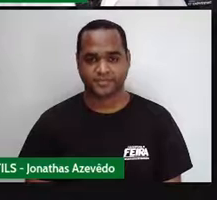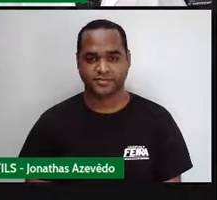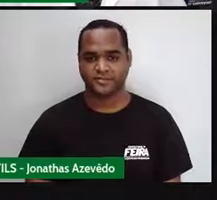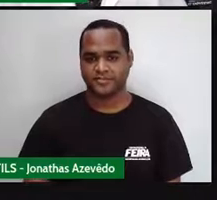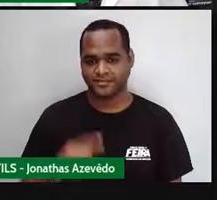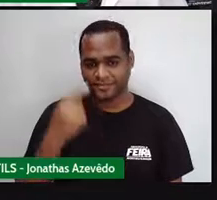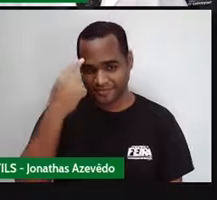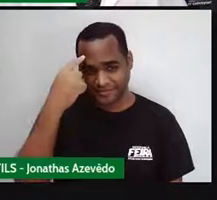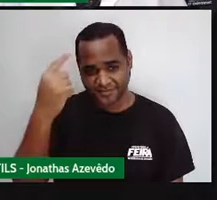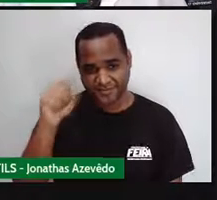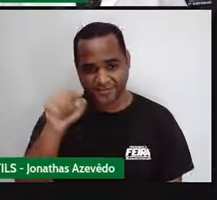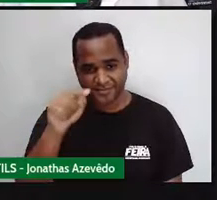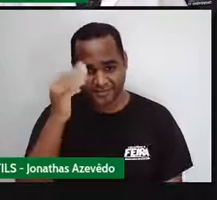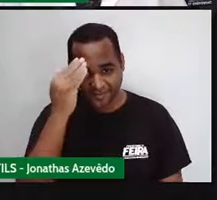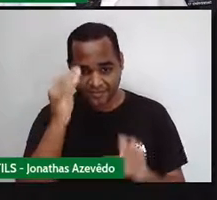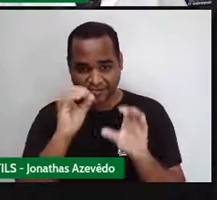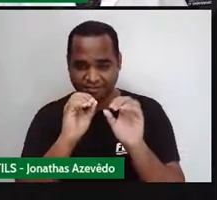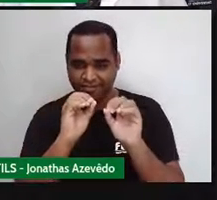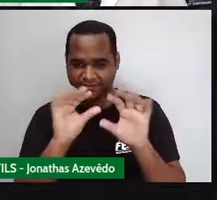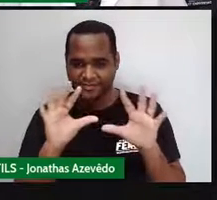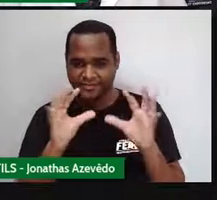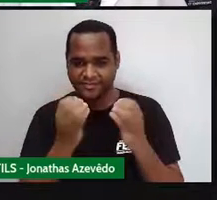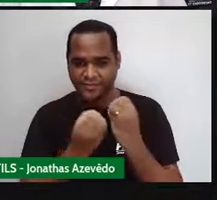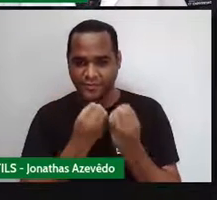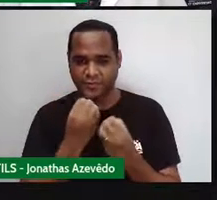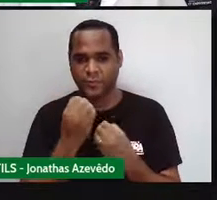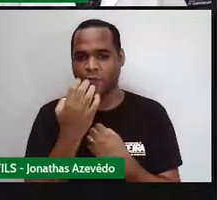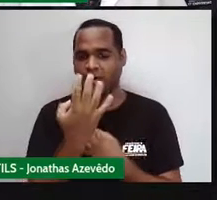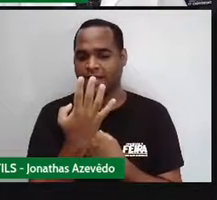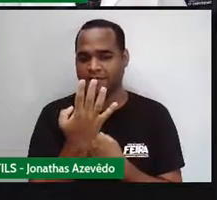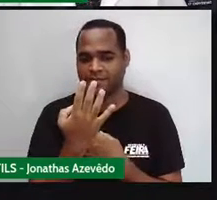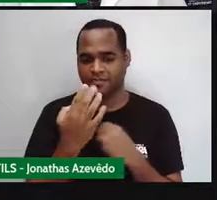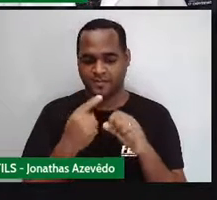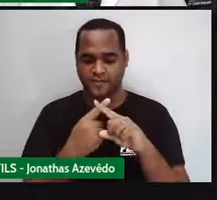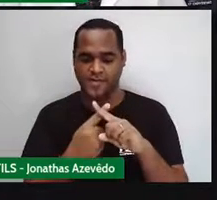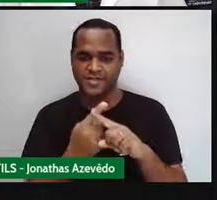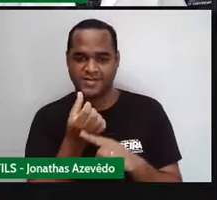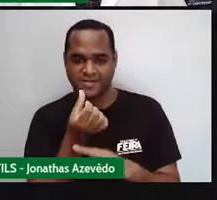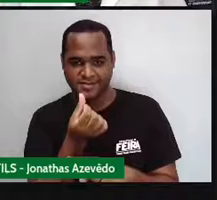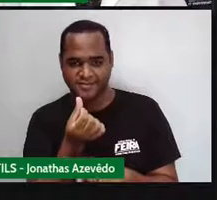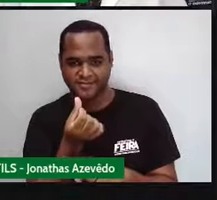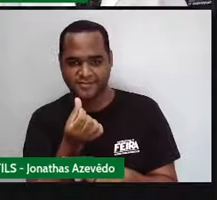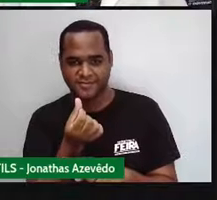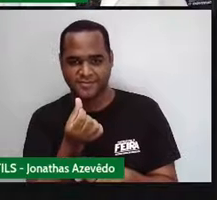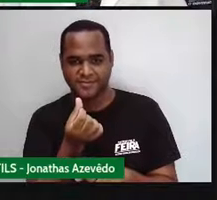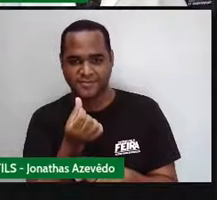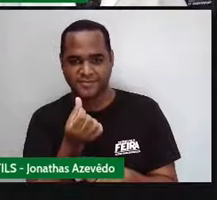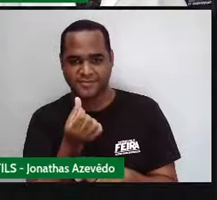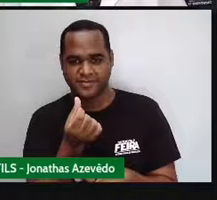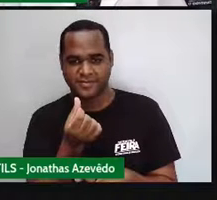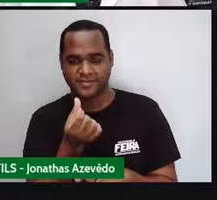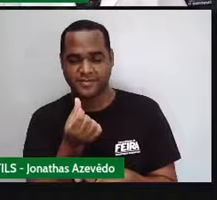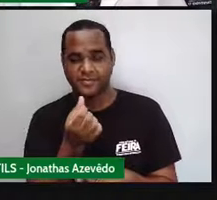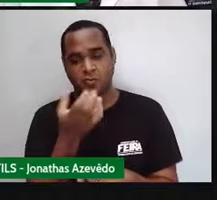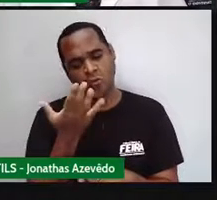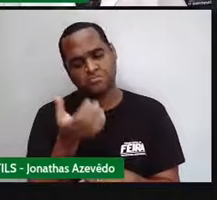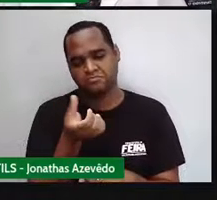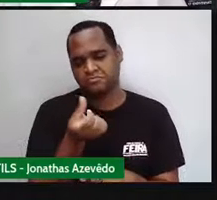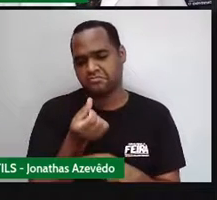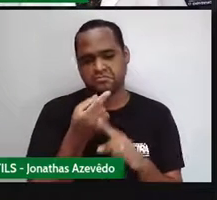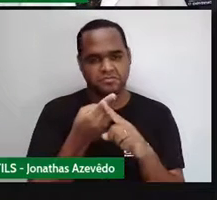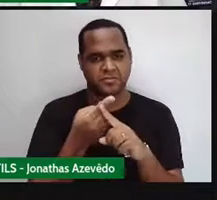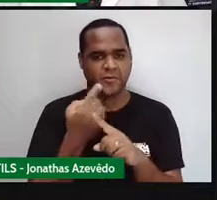Tá? Então, vamos fazer aqui, ó. 4 vezes 6. Ou 6 vezes